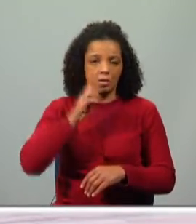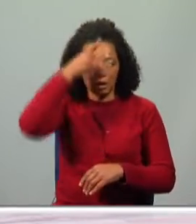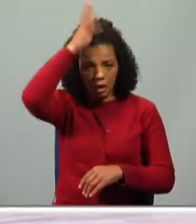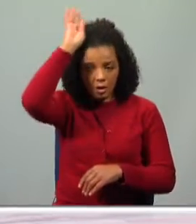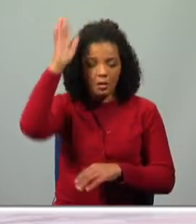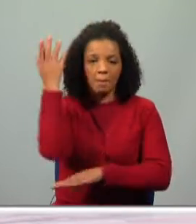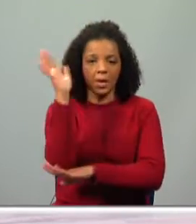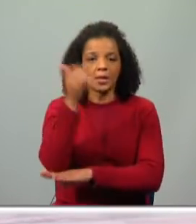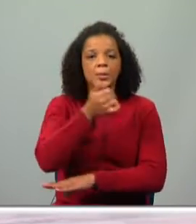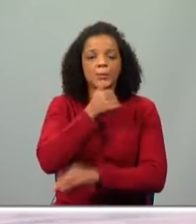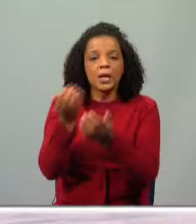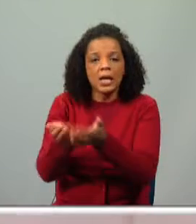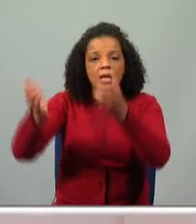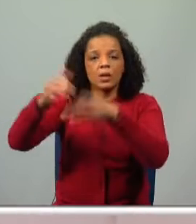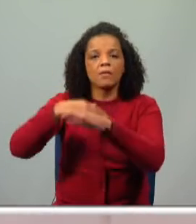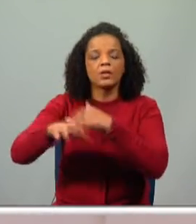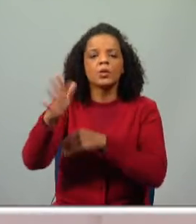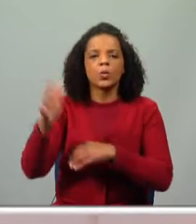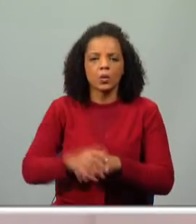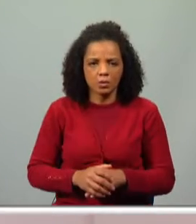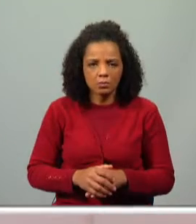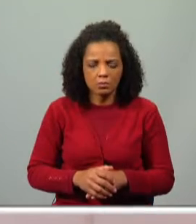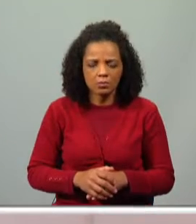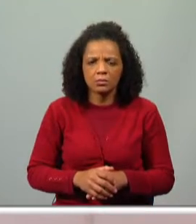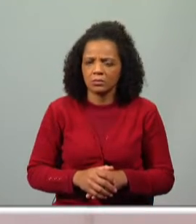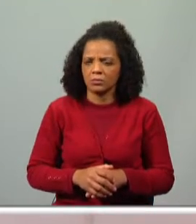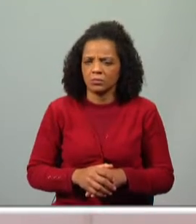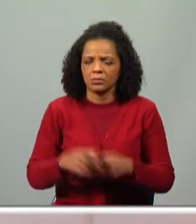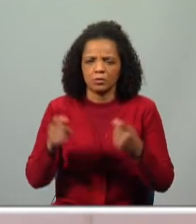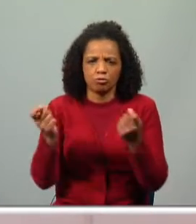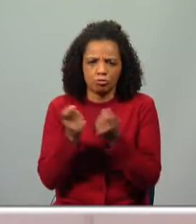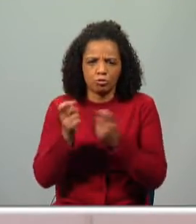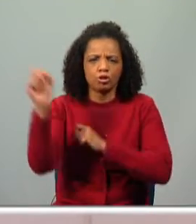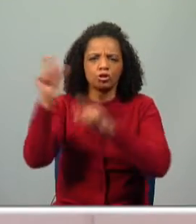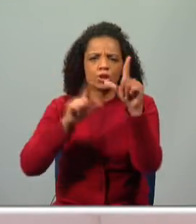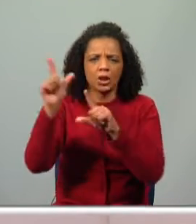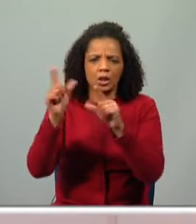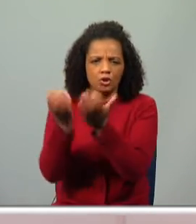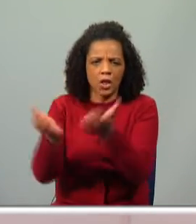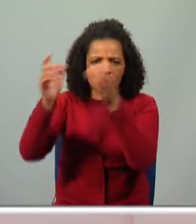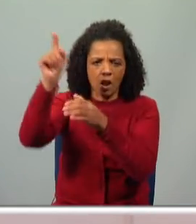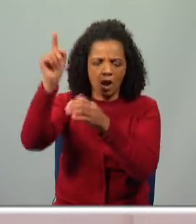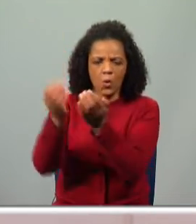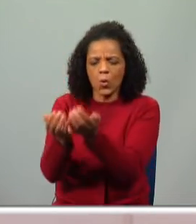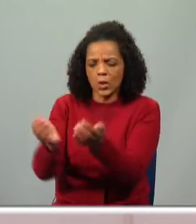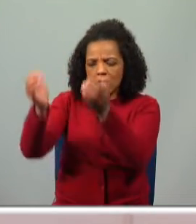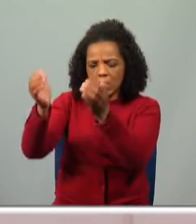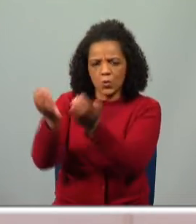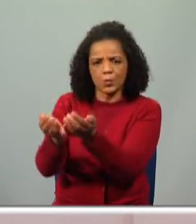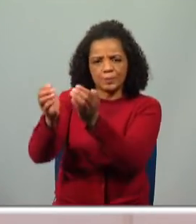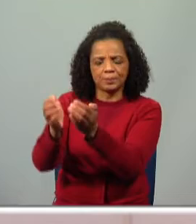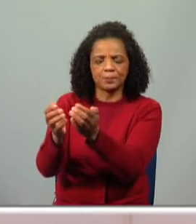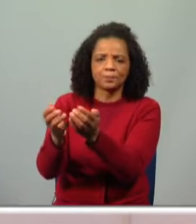decidiu fazer o seu ninho aonde? Lá bem no alto, junto das estrelas. E tinha um ninho, assim, um